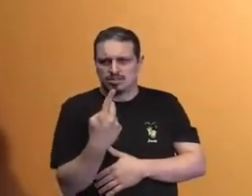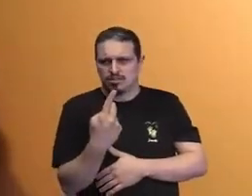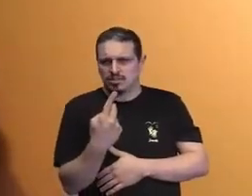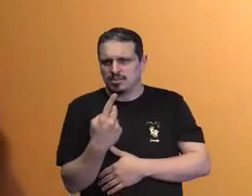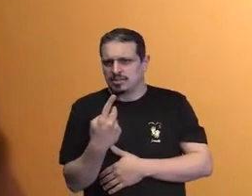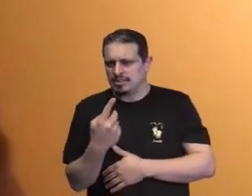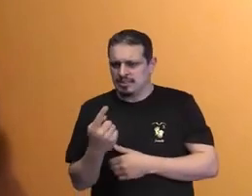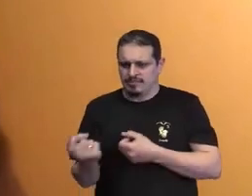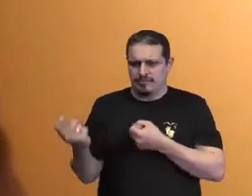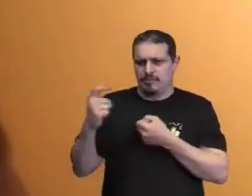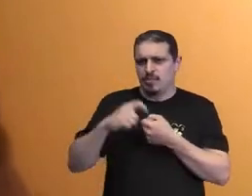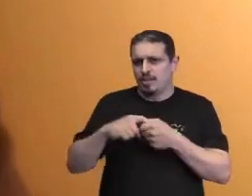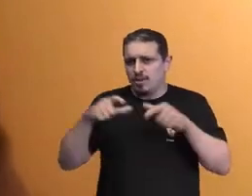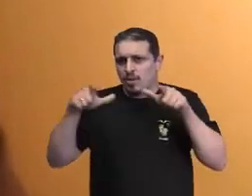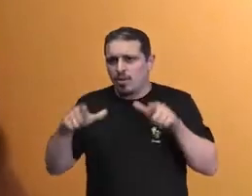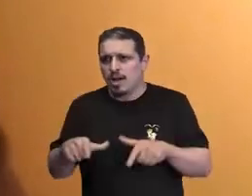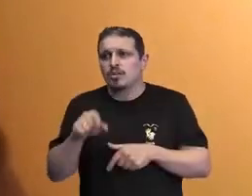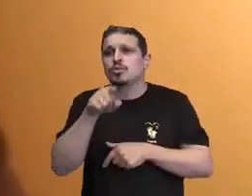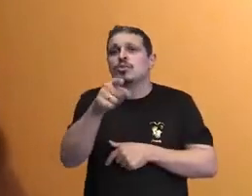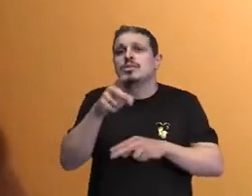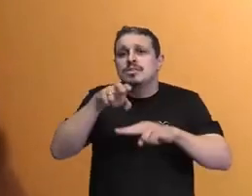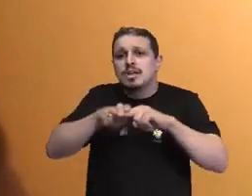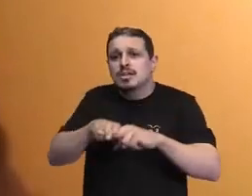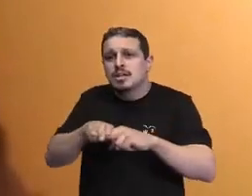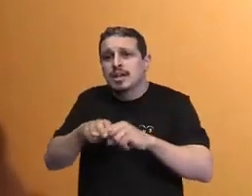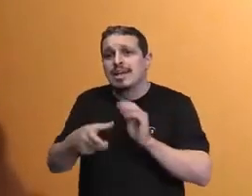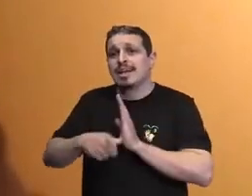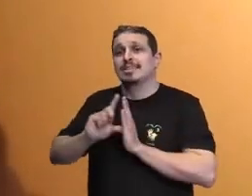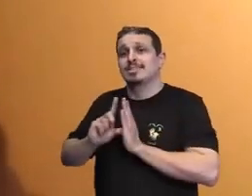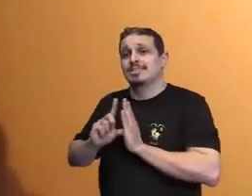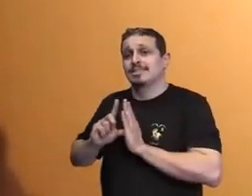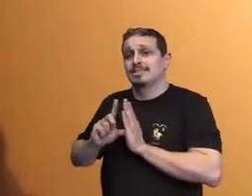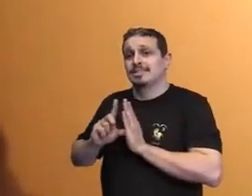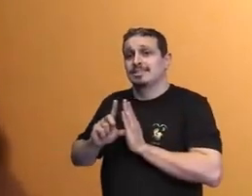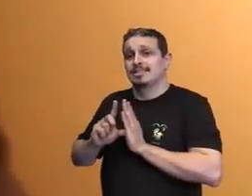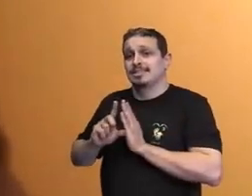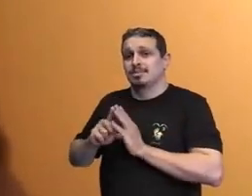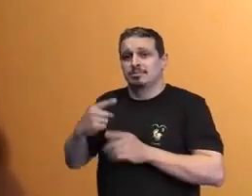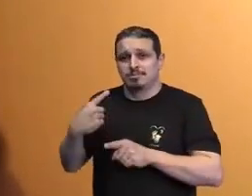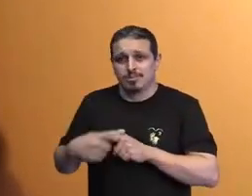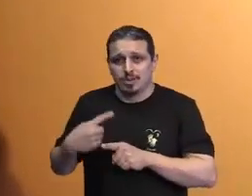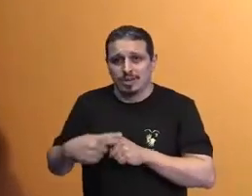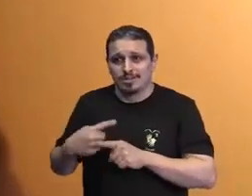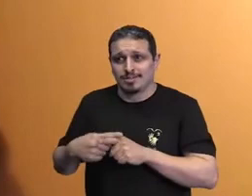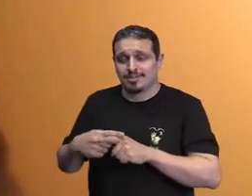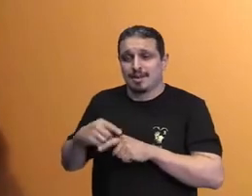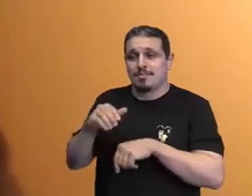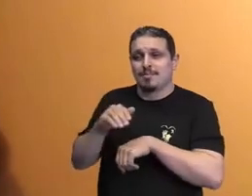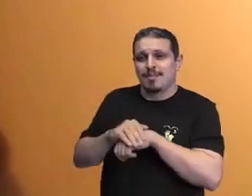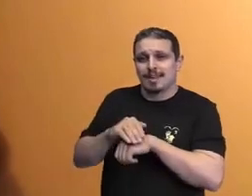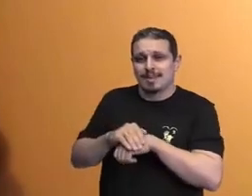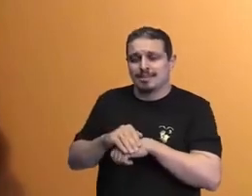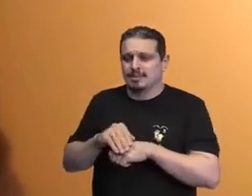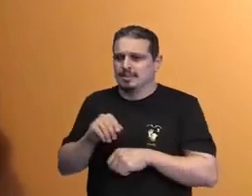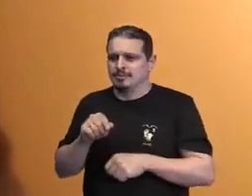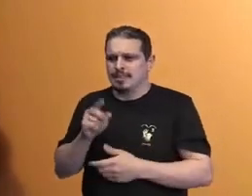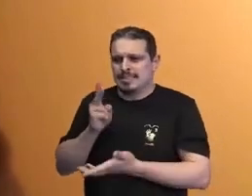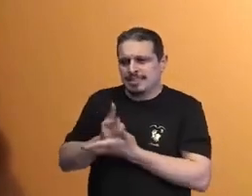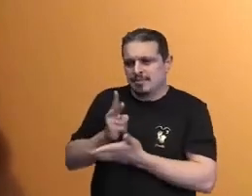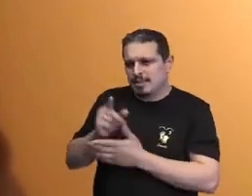estávamos, para o mesmo lugar. E ao chegar ali, se alguém estivesse no lugar que a gente estava antes,